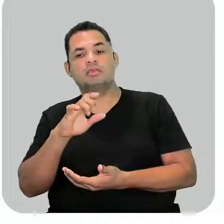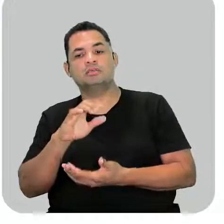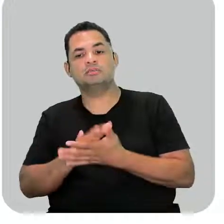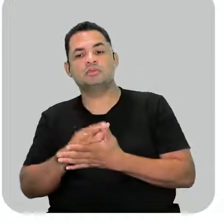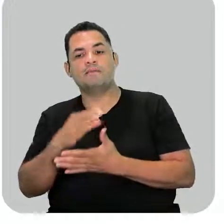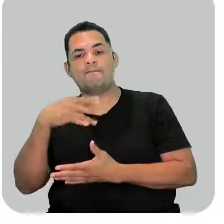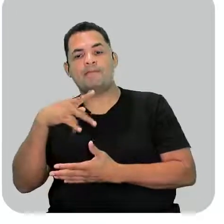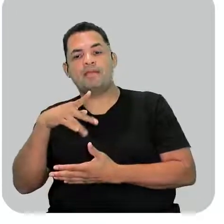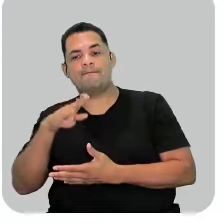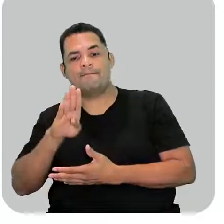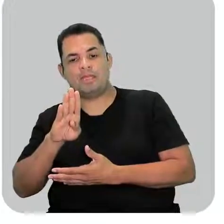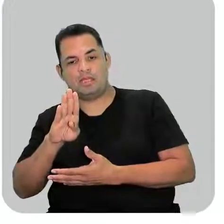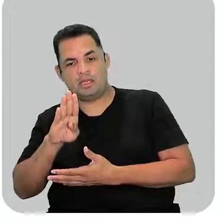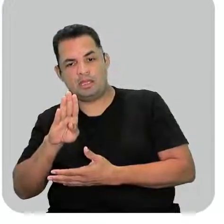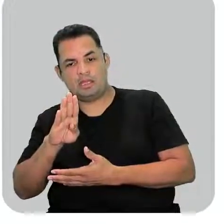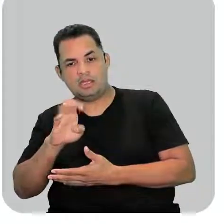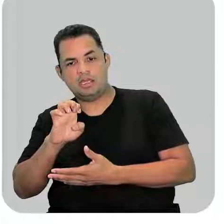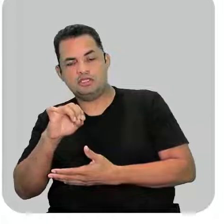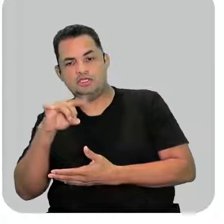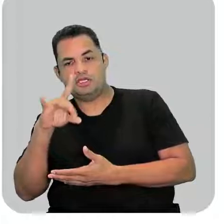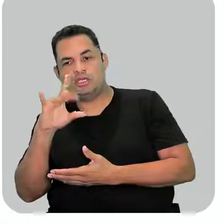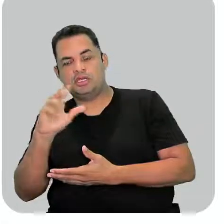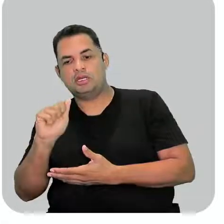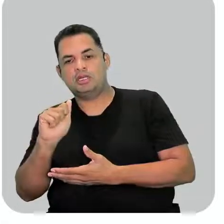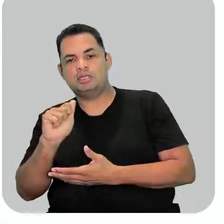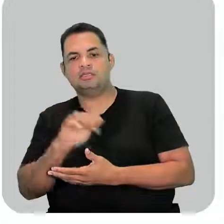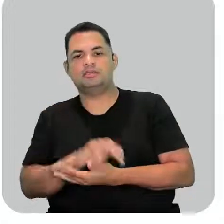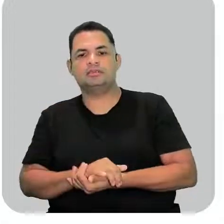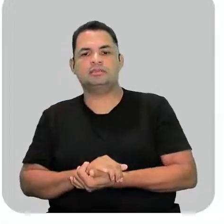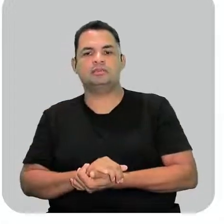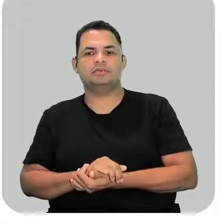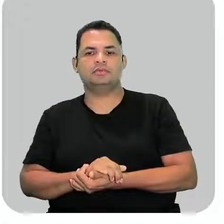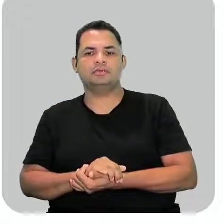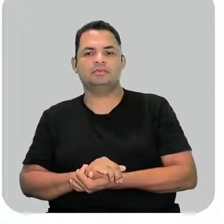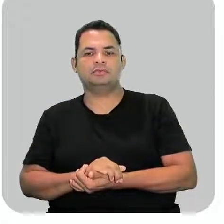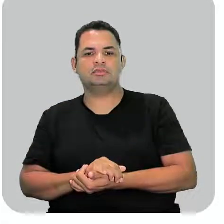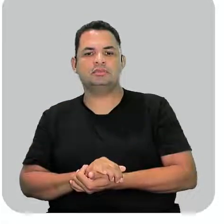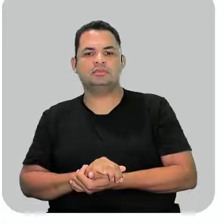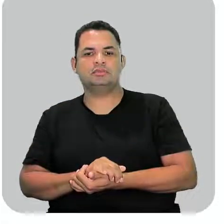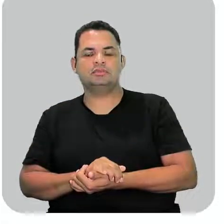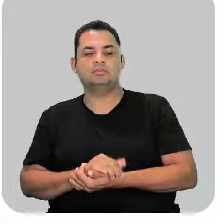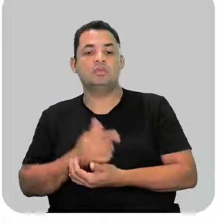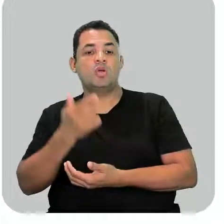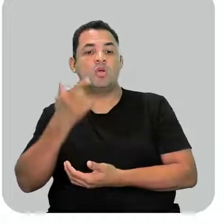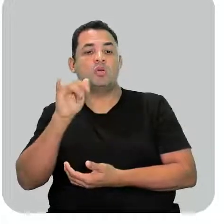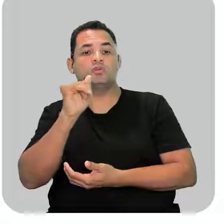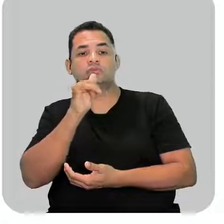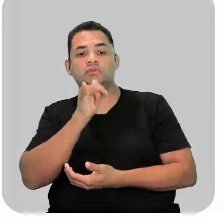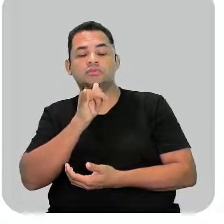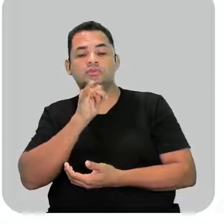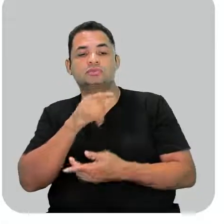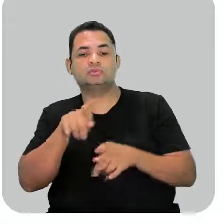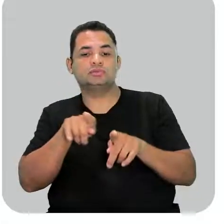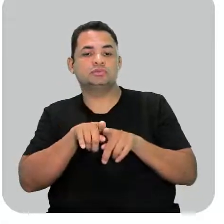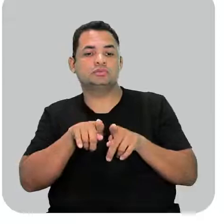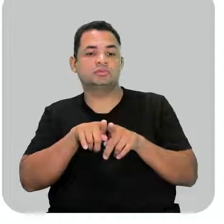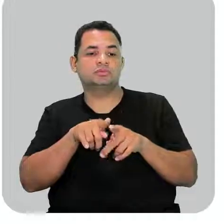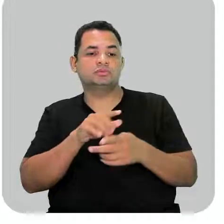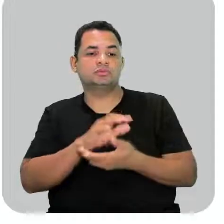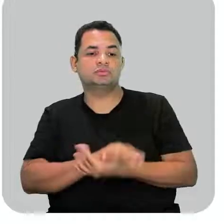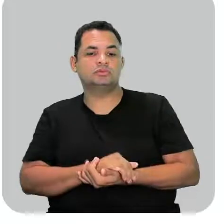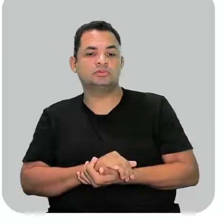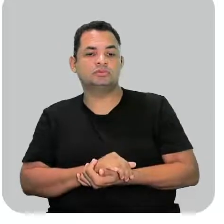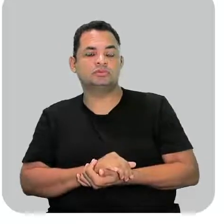tetraetila, com a terminação etila. E a gente viu outros exemplos, como por